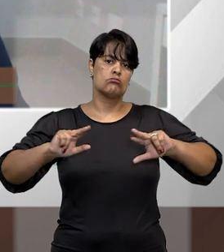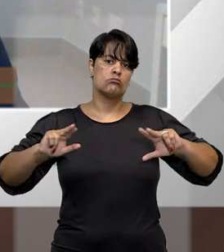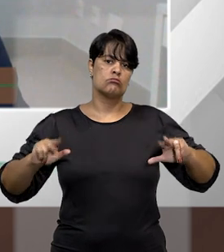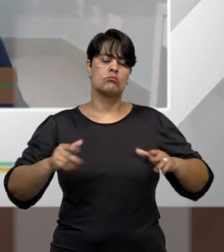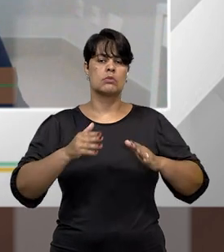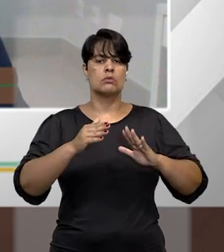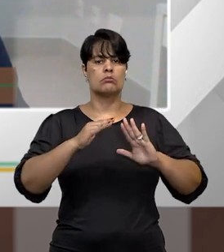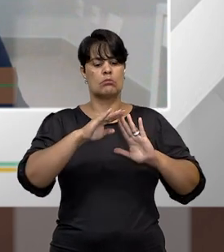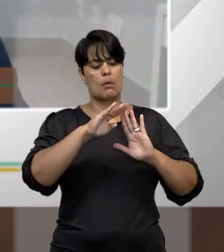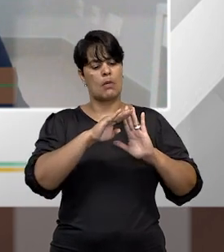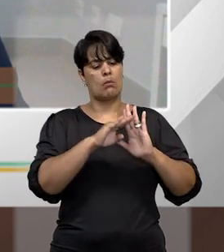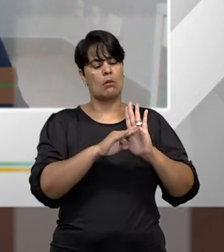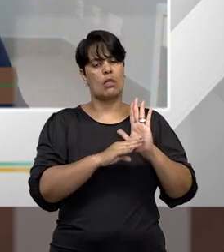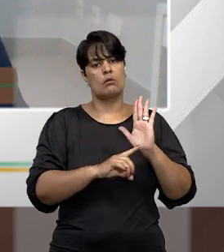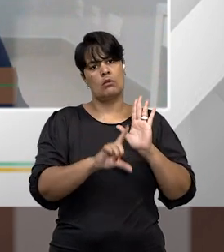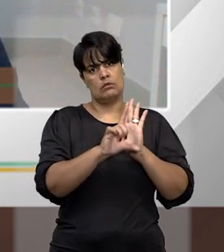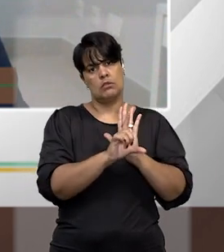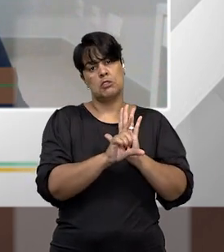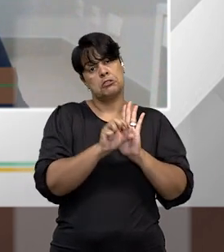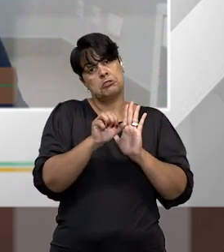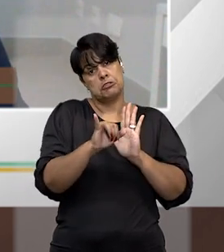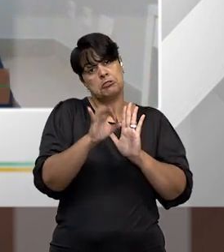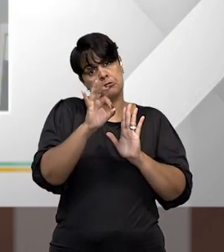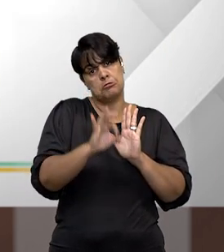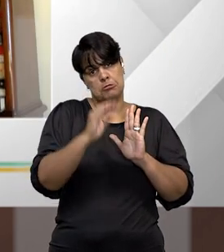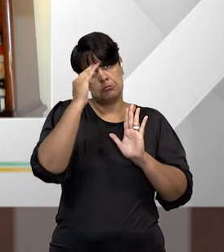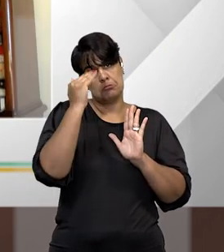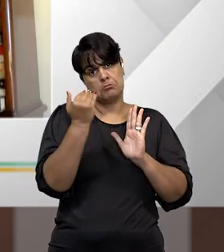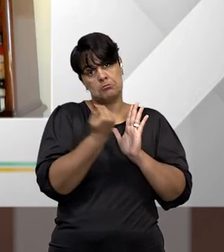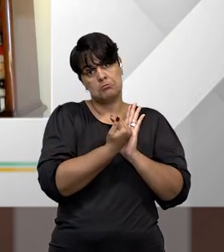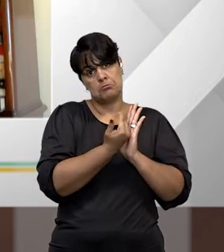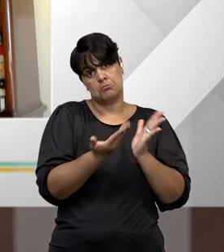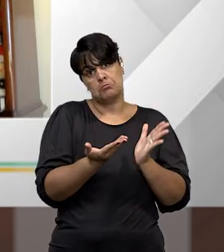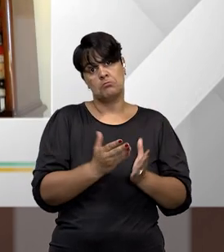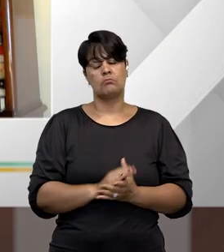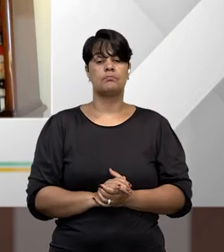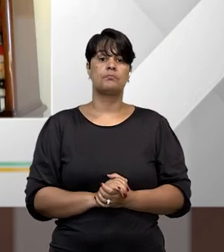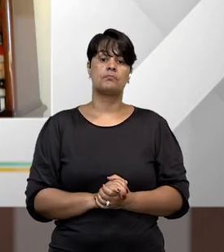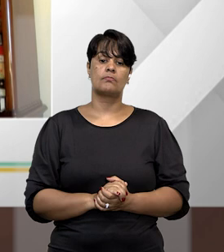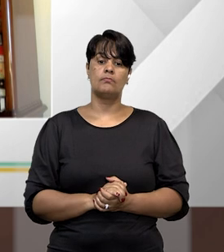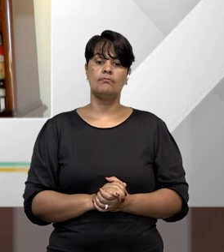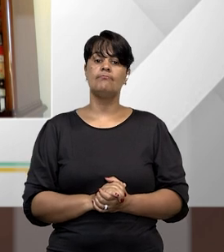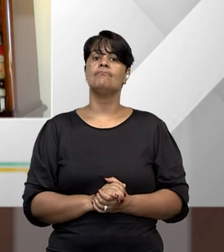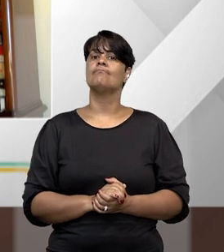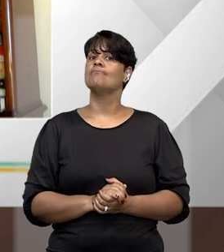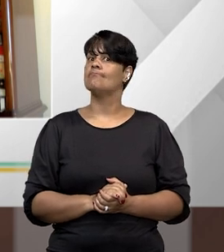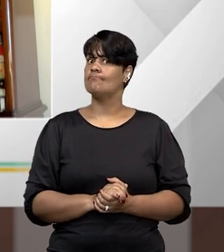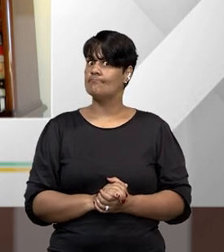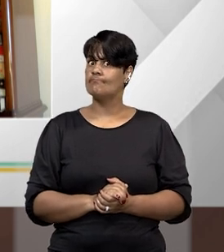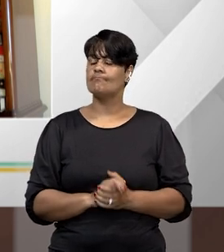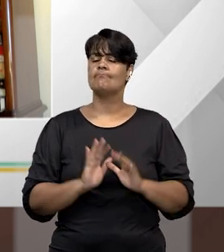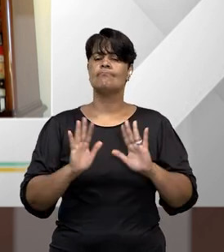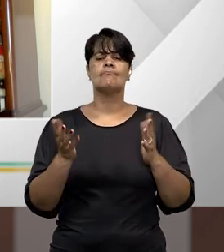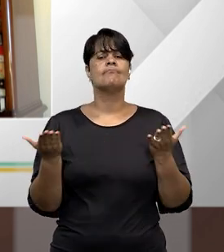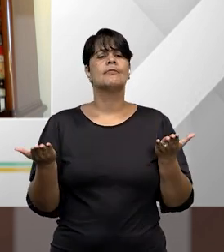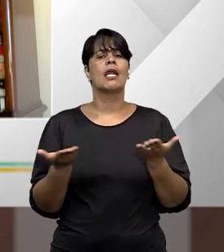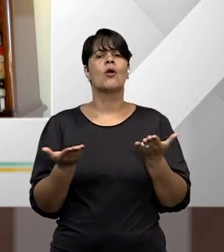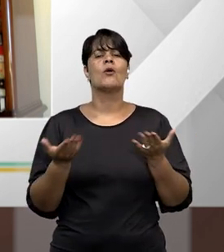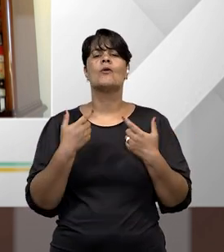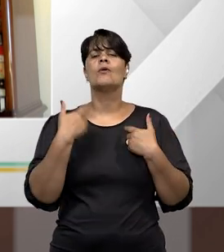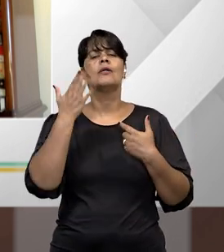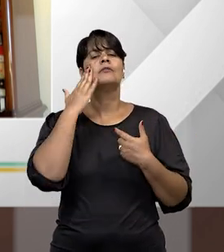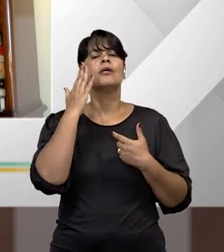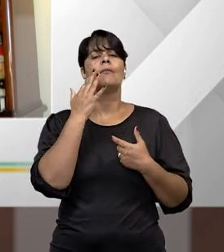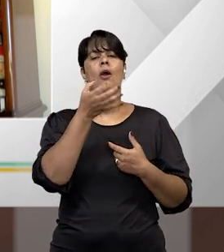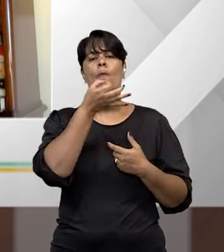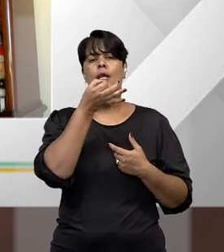for o caso deles serem aplicados. Bom, e agora eu gostaria de ouvir a opinião dos dois. A partir da entrada em vigor